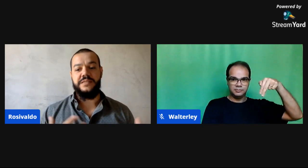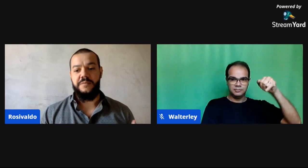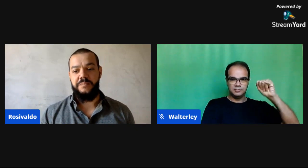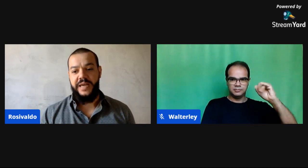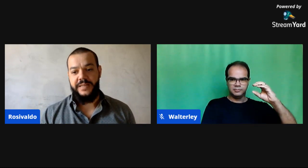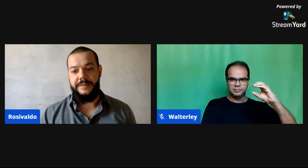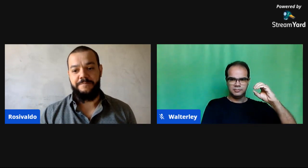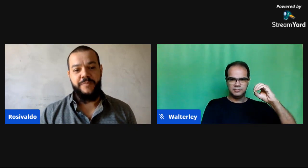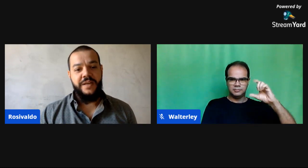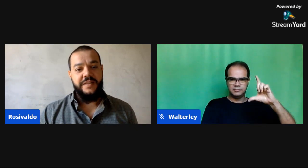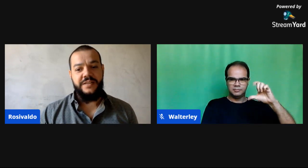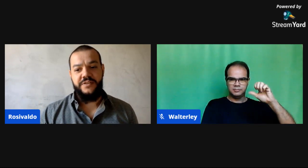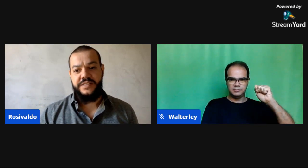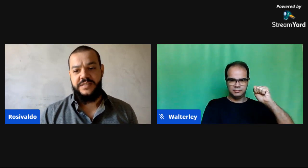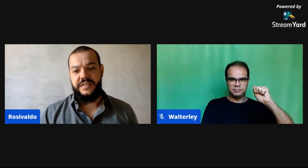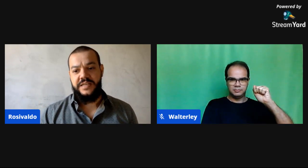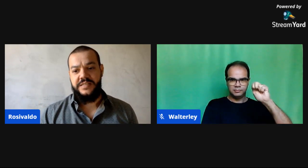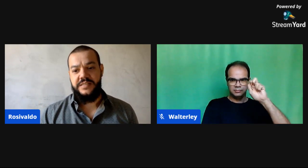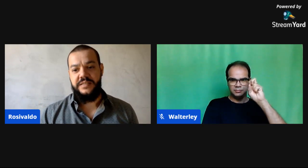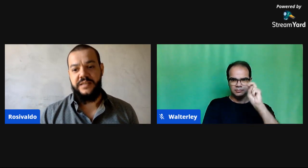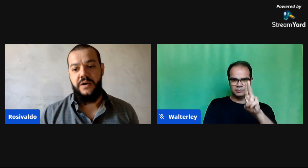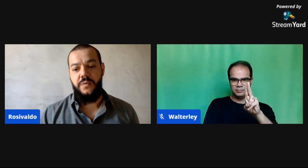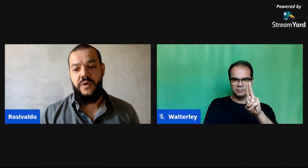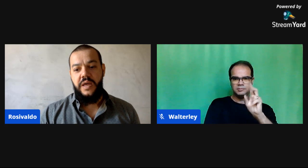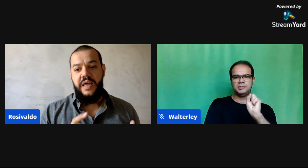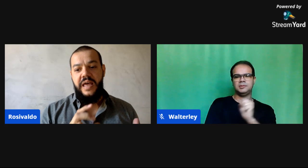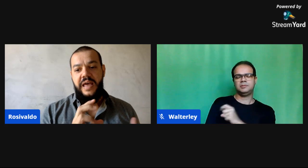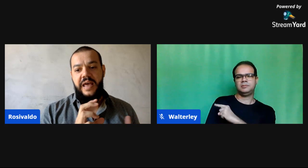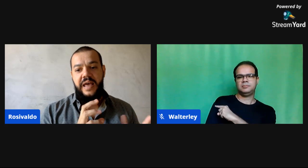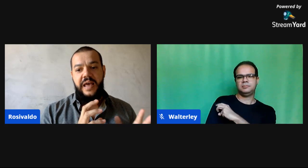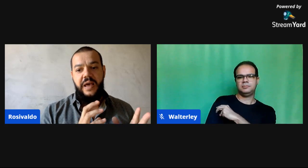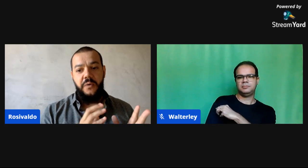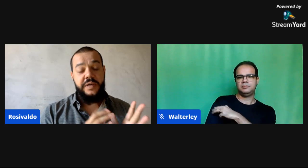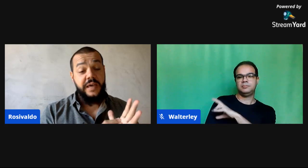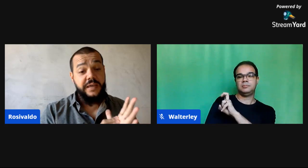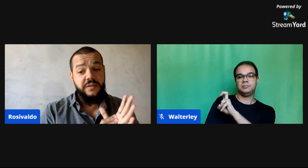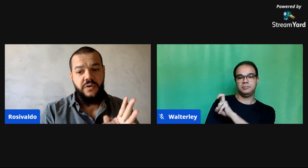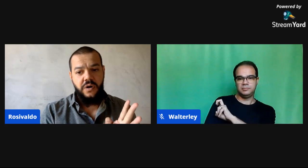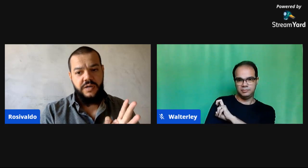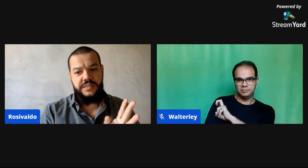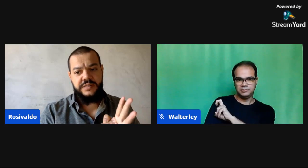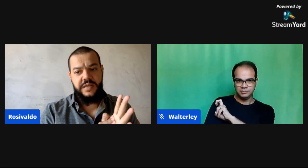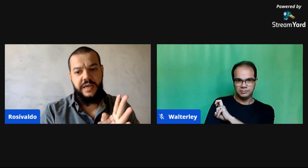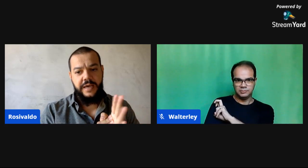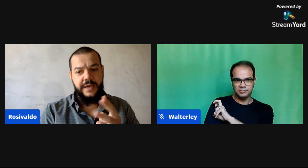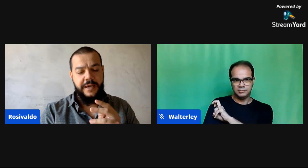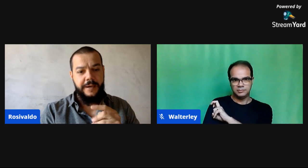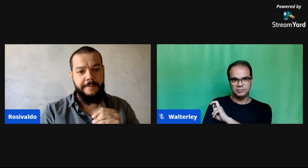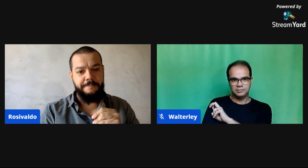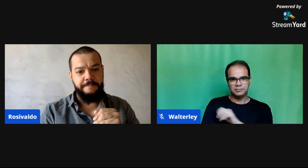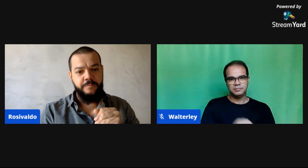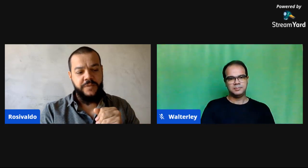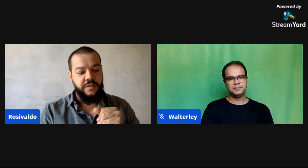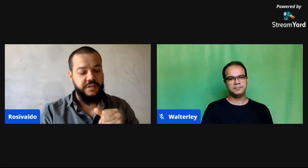alfabetização plena das nossas crianças, então, o que que nós,